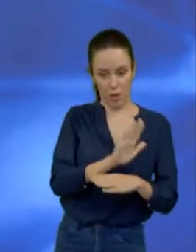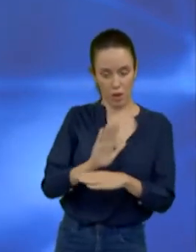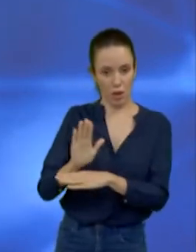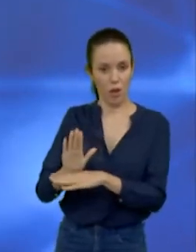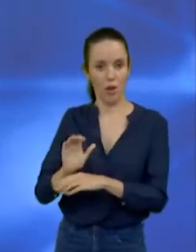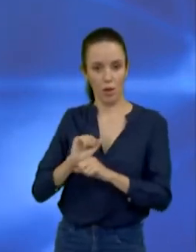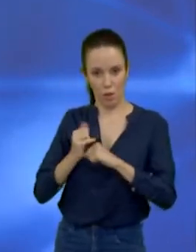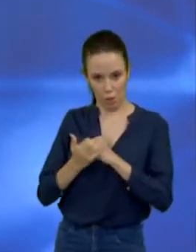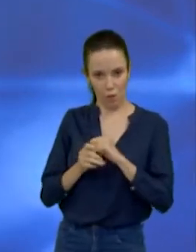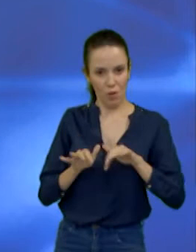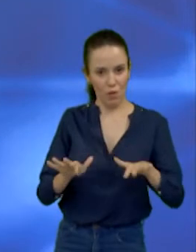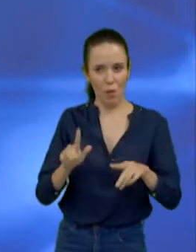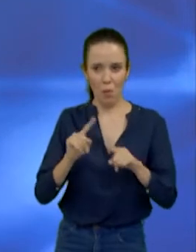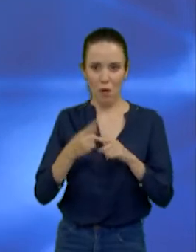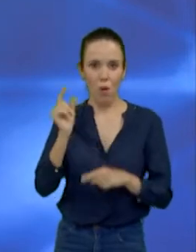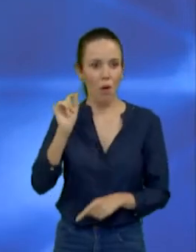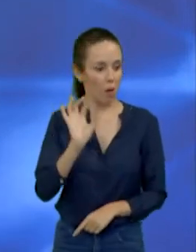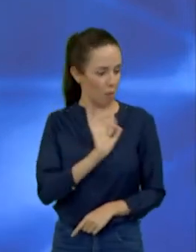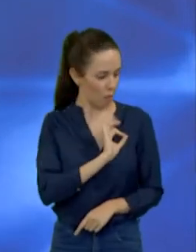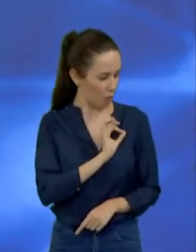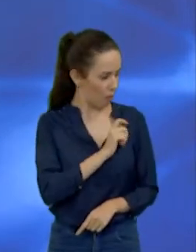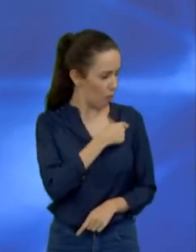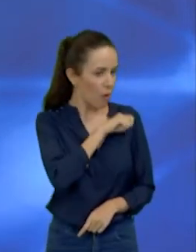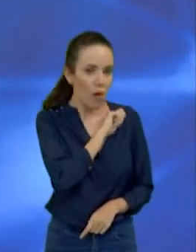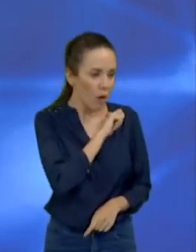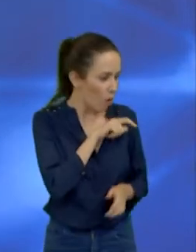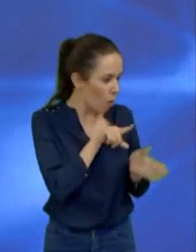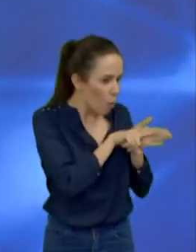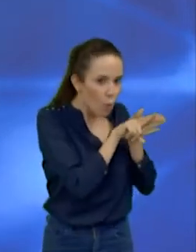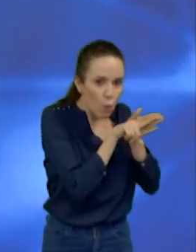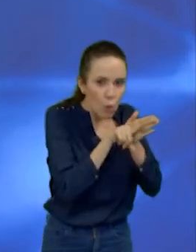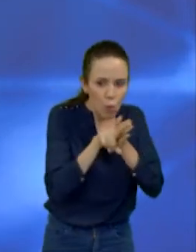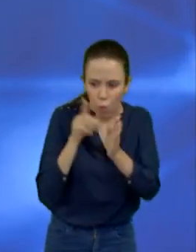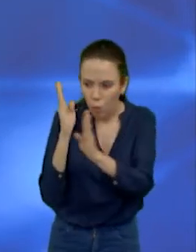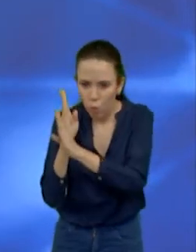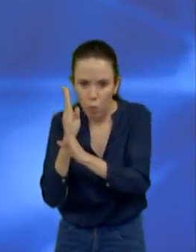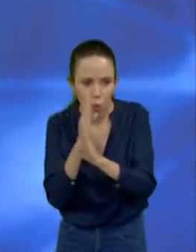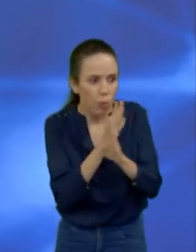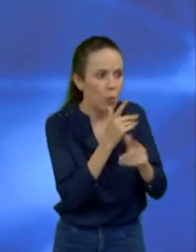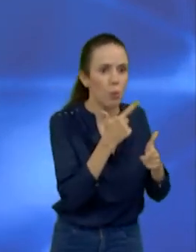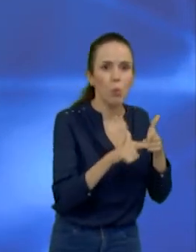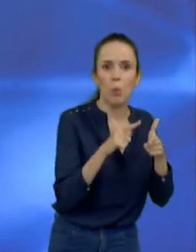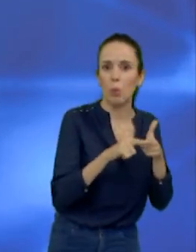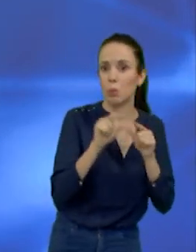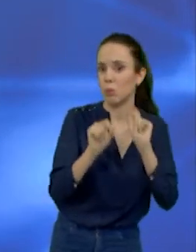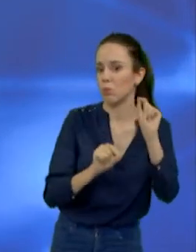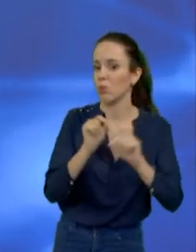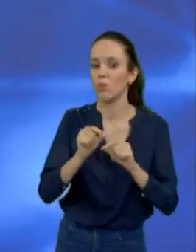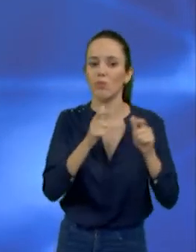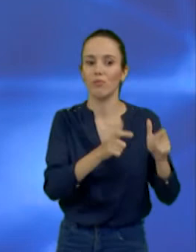investigação da Polícia Federal por superfaturamento, apontamentos aí. E, além disso,